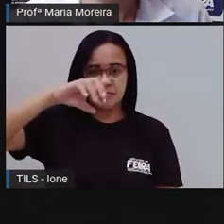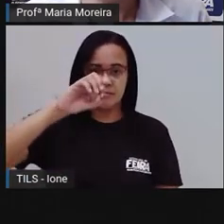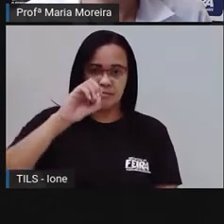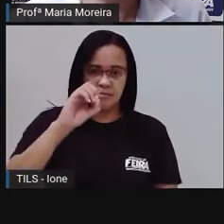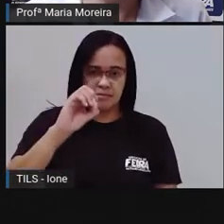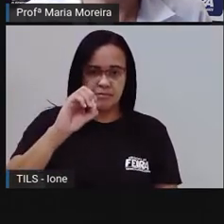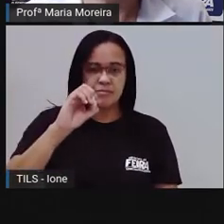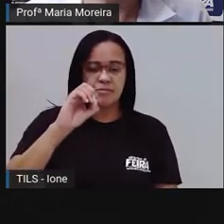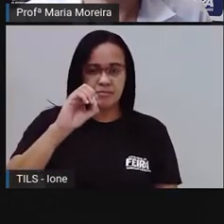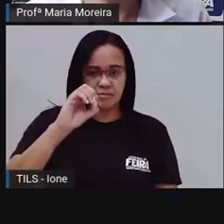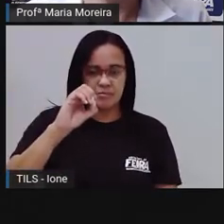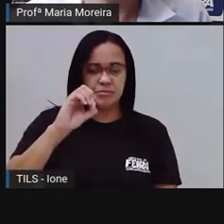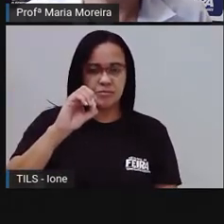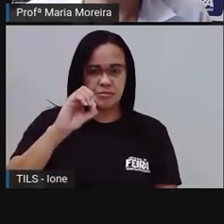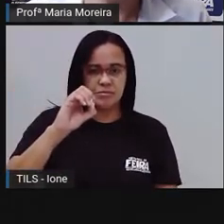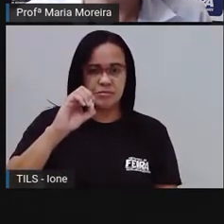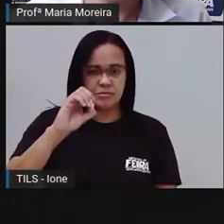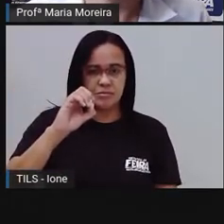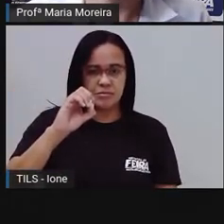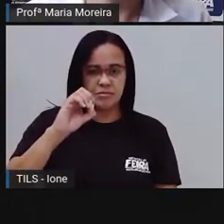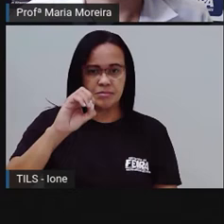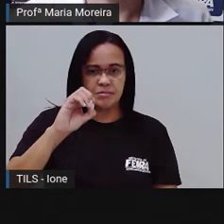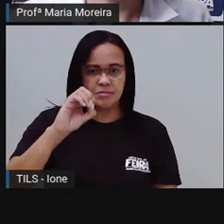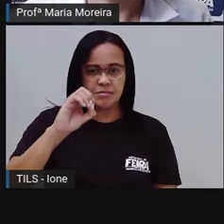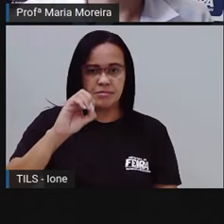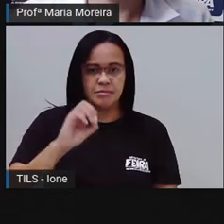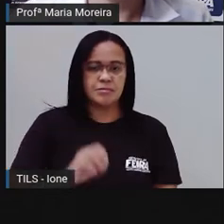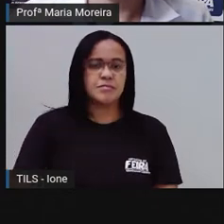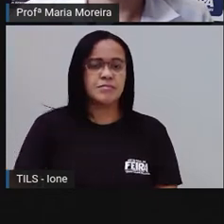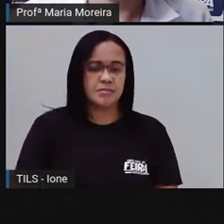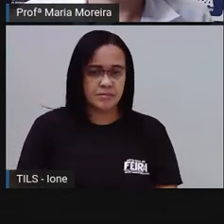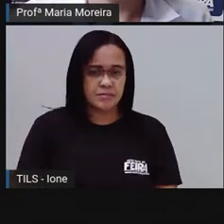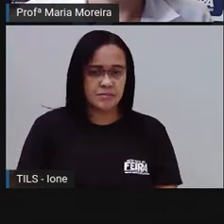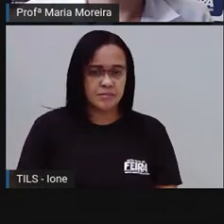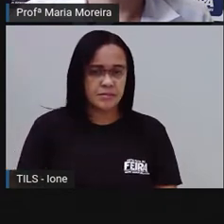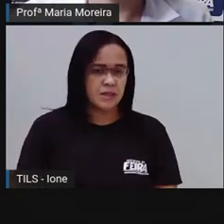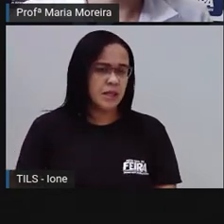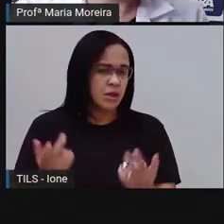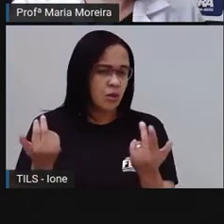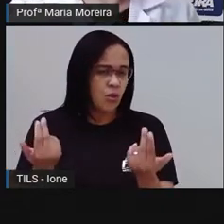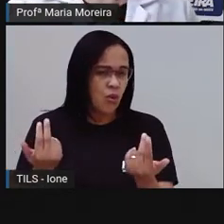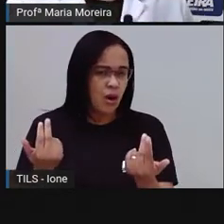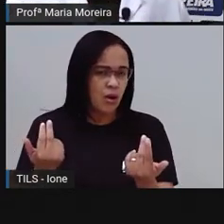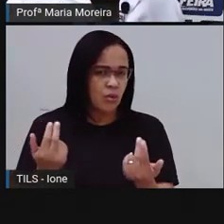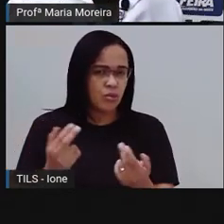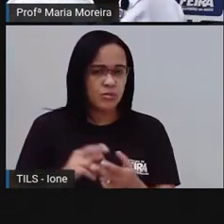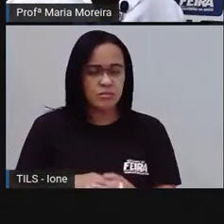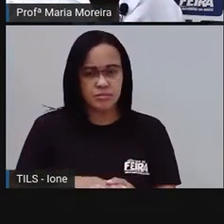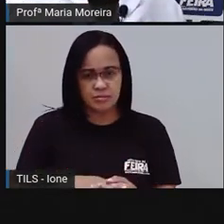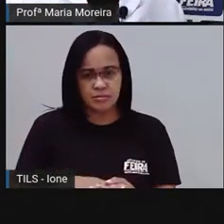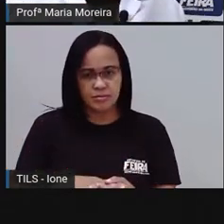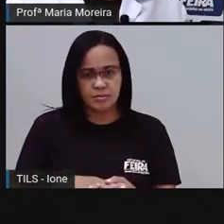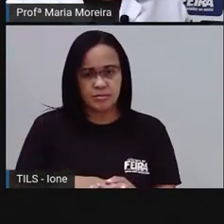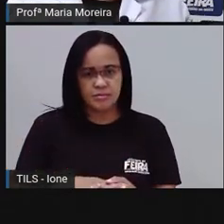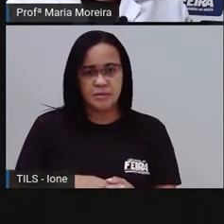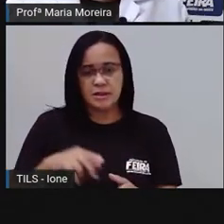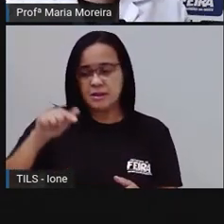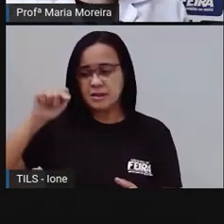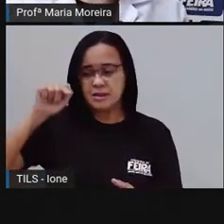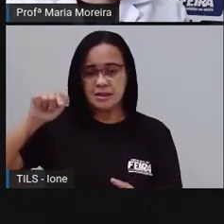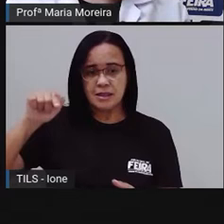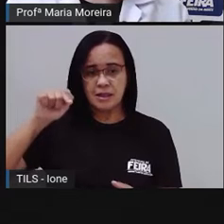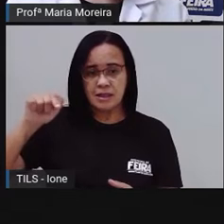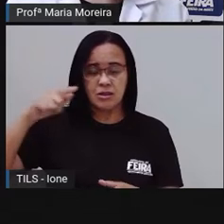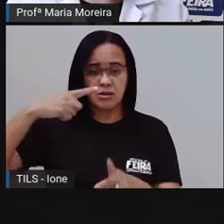90, ó, mais 90. Isso aqui vai dar igual a quanto, ó? 7 dezenas mais